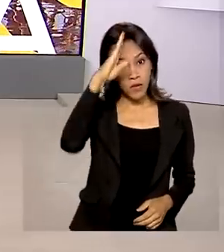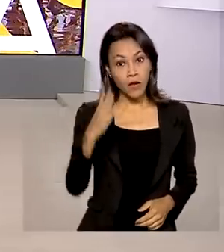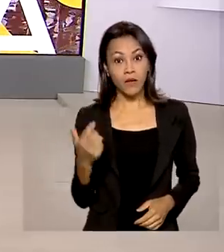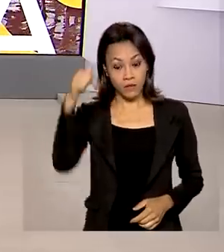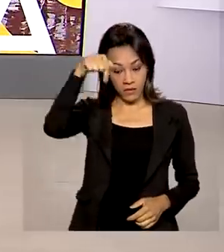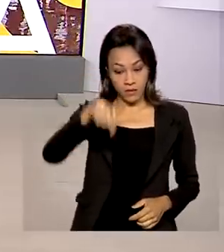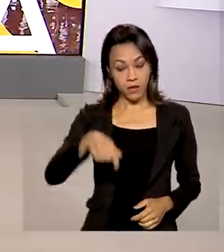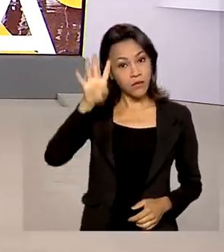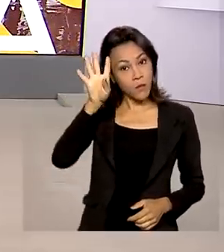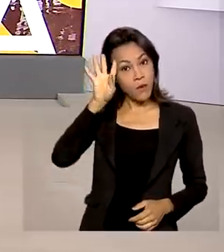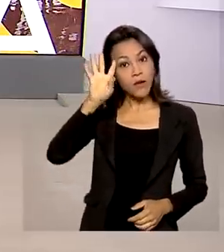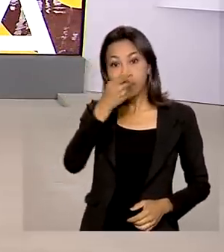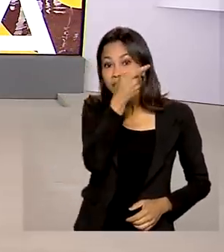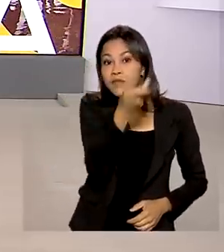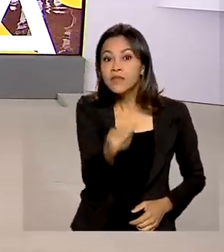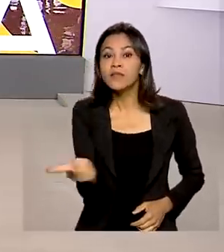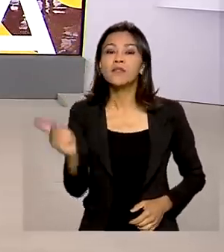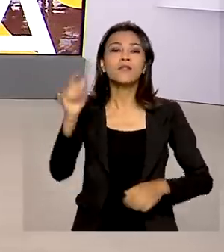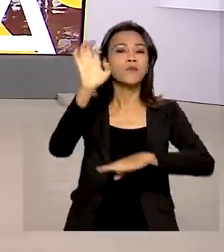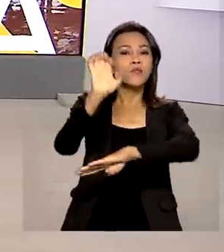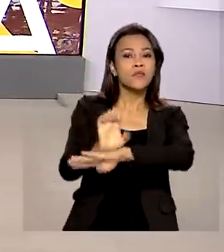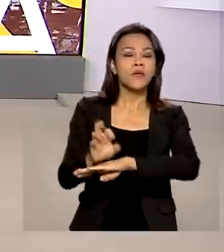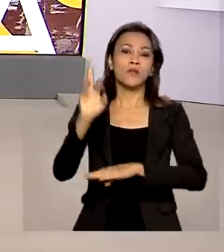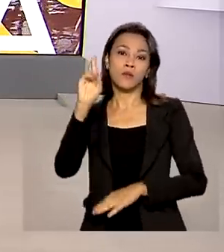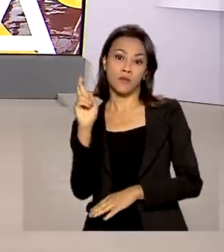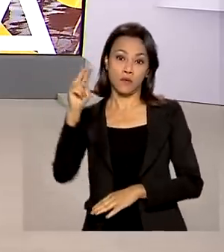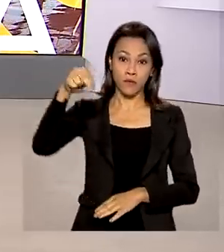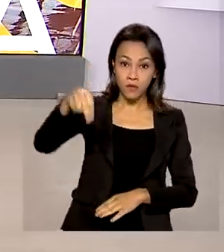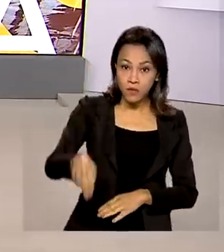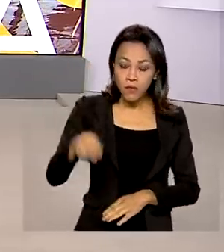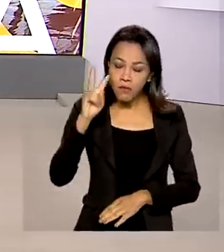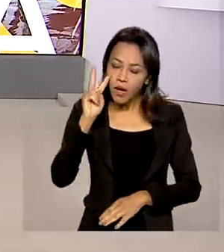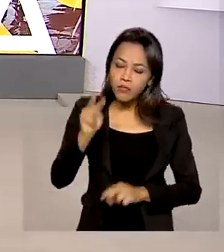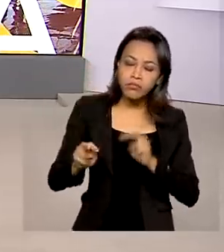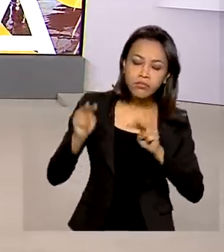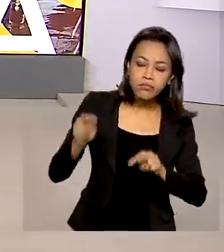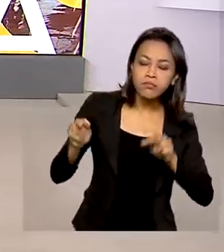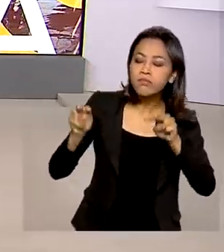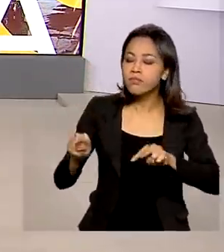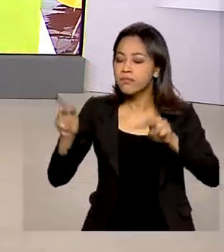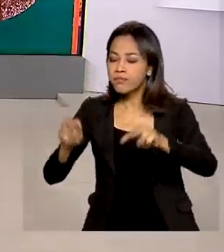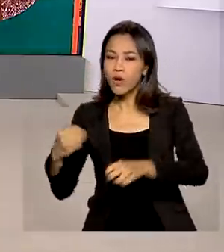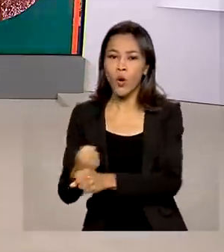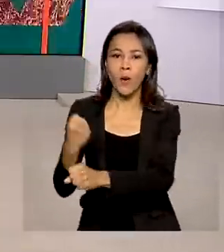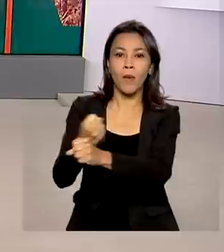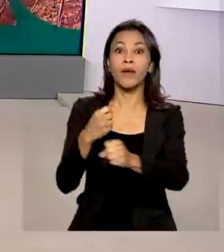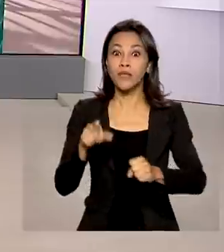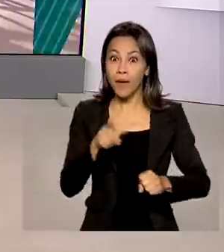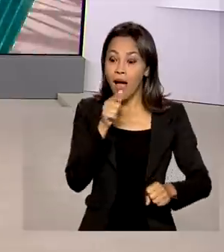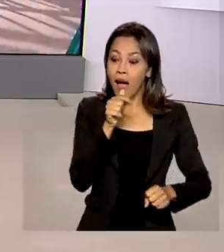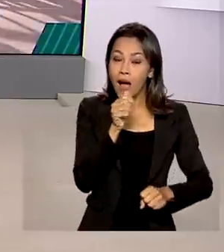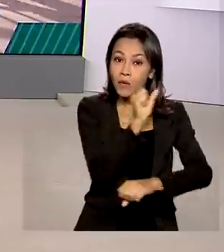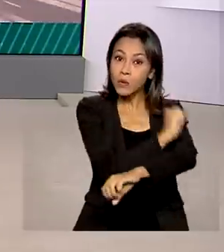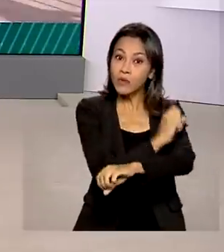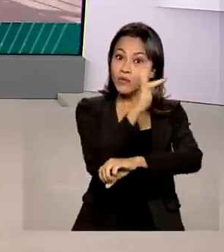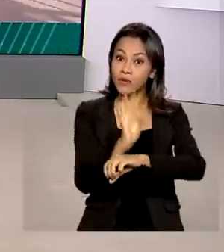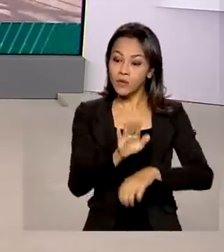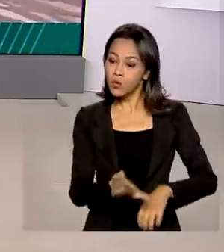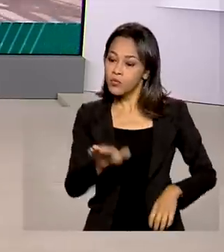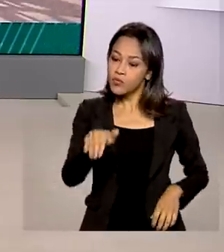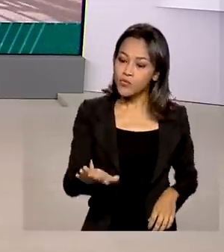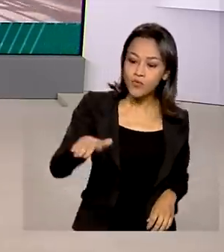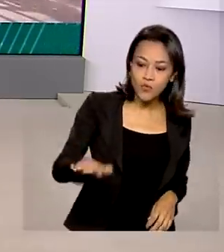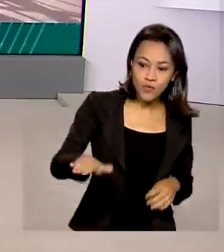nesta quarta-feira o Rio Grande do Norte para vistoriar obras e acompanhar a chegada das águas da integração do Rio São